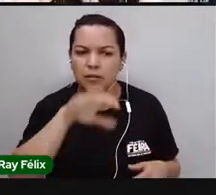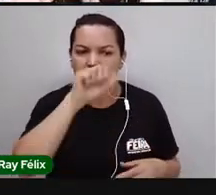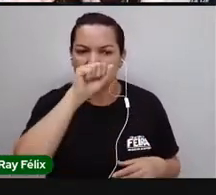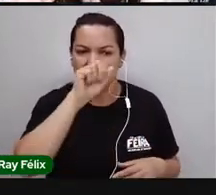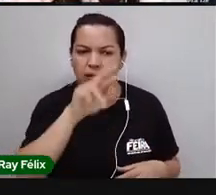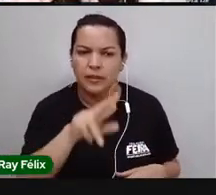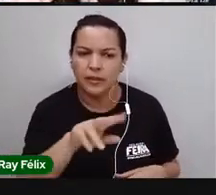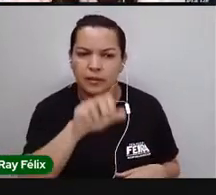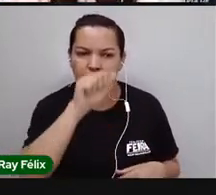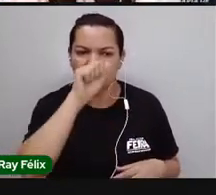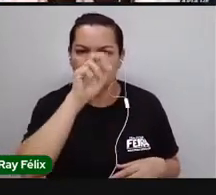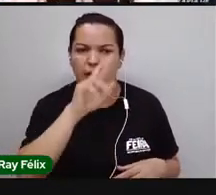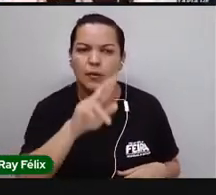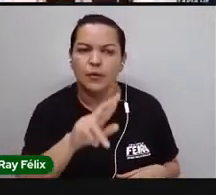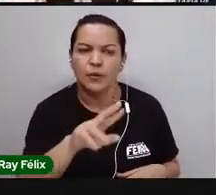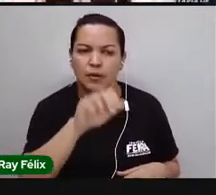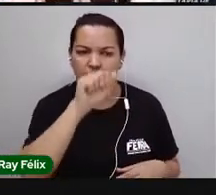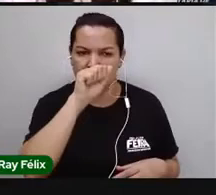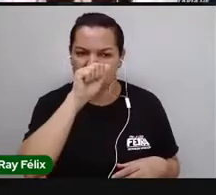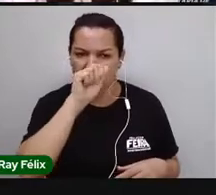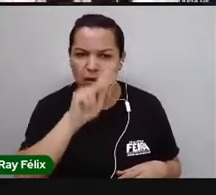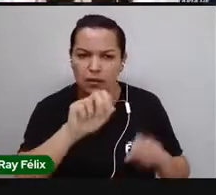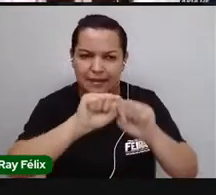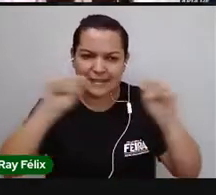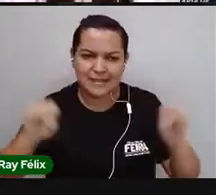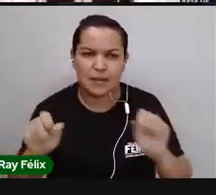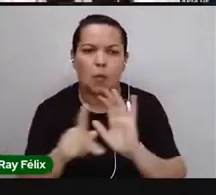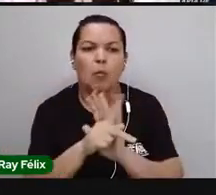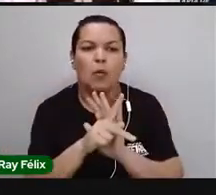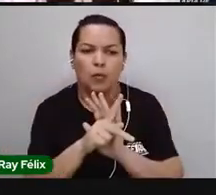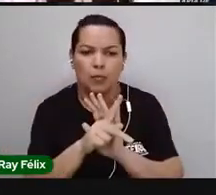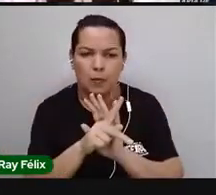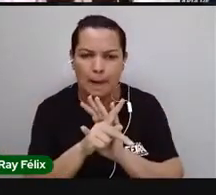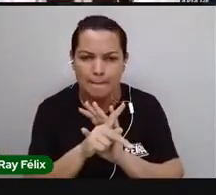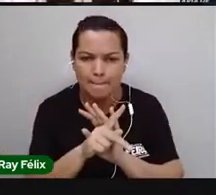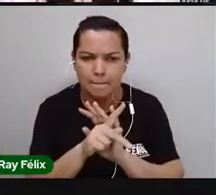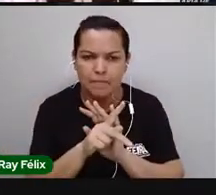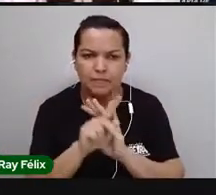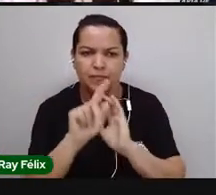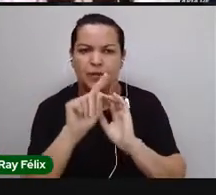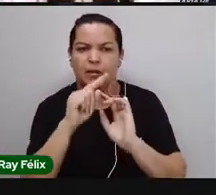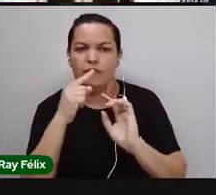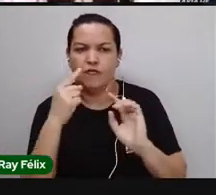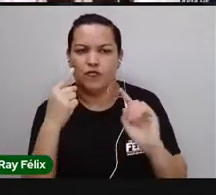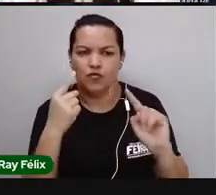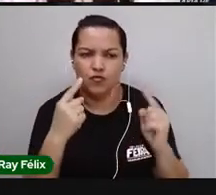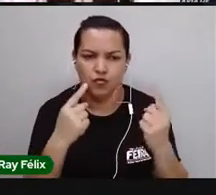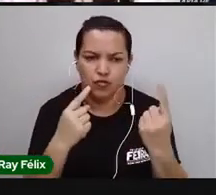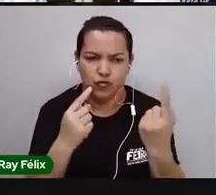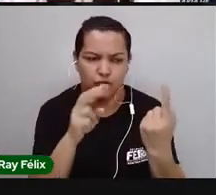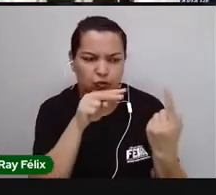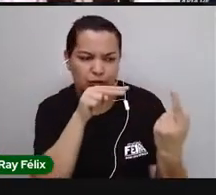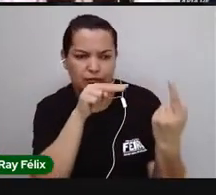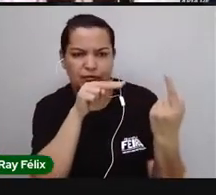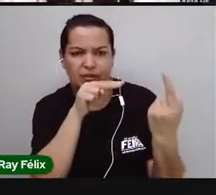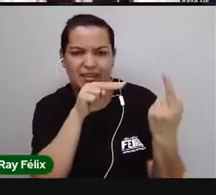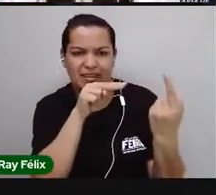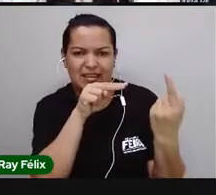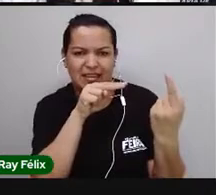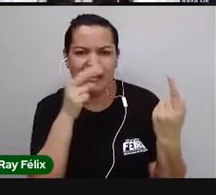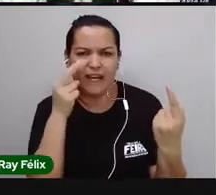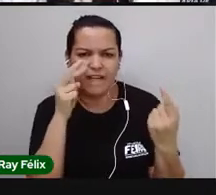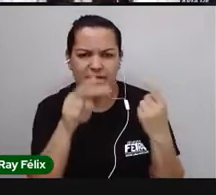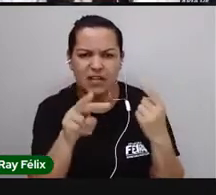então, todo o nosso sistema respiratório. E aí, a gente, de costas, a gente vê um pouquinho